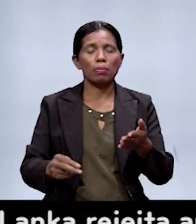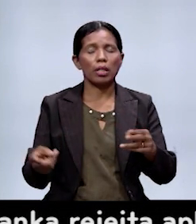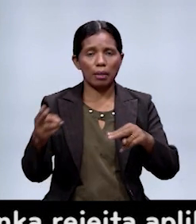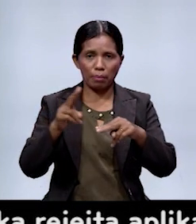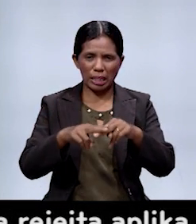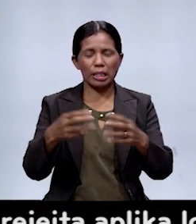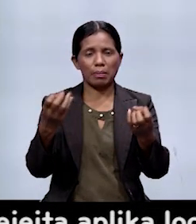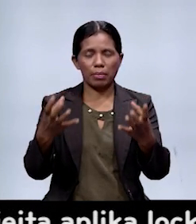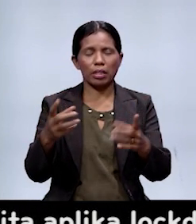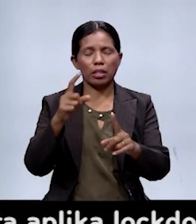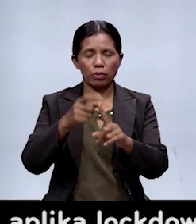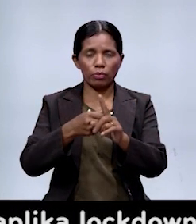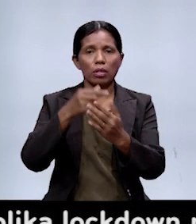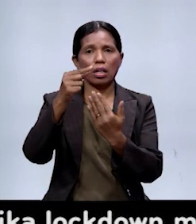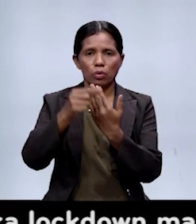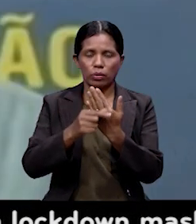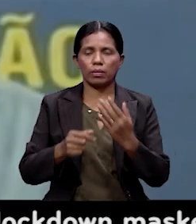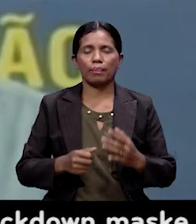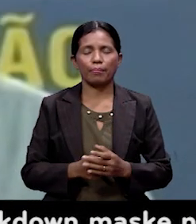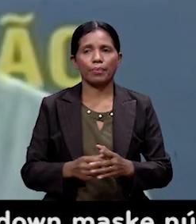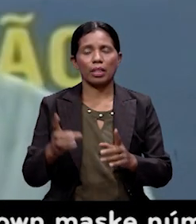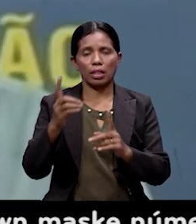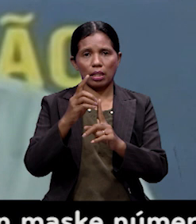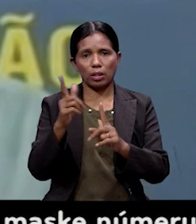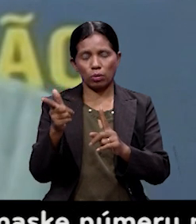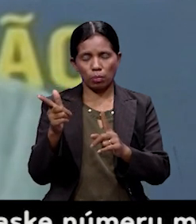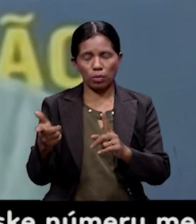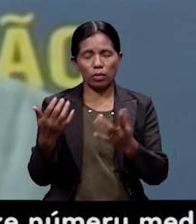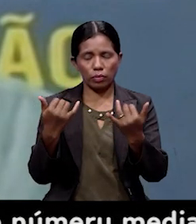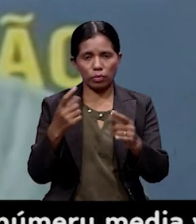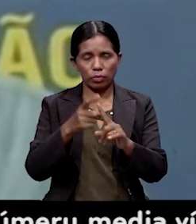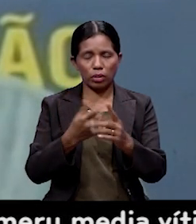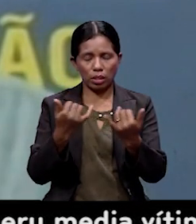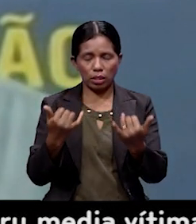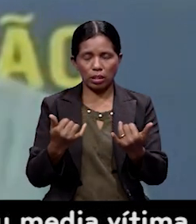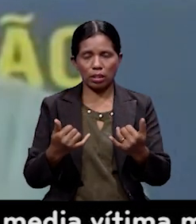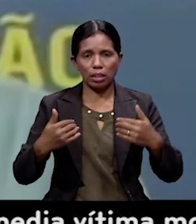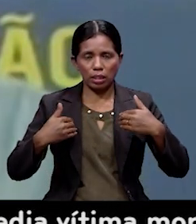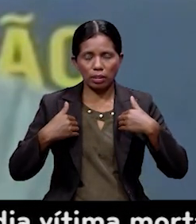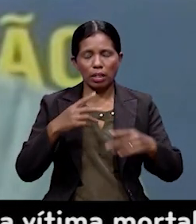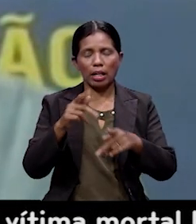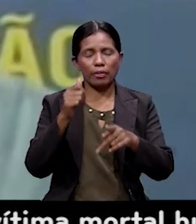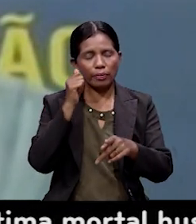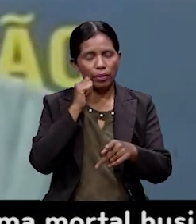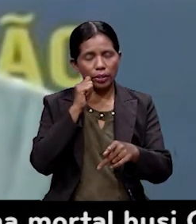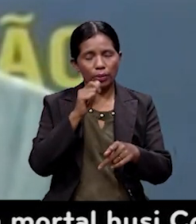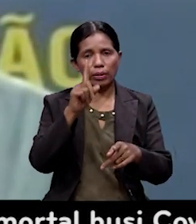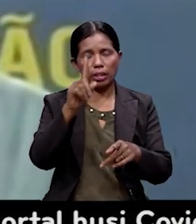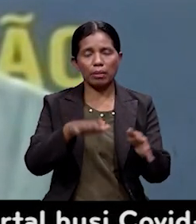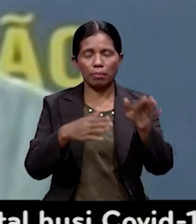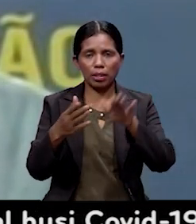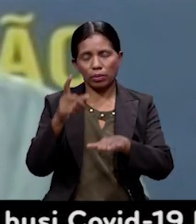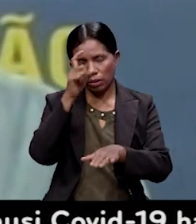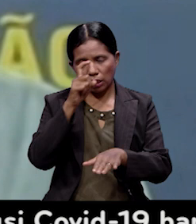ha hu iha Fulanagosto, Iha loron ruanulu Fulan, ne, registramos kazu obitu feto ida, hotinan